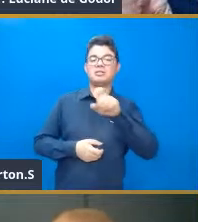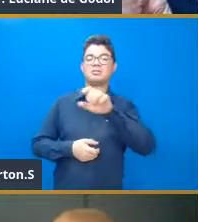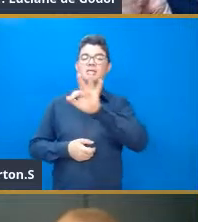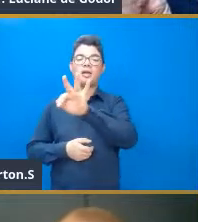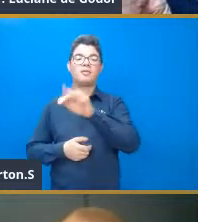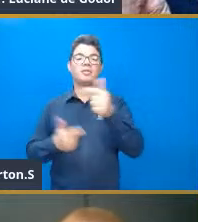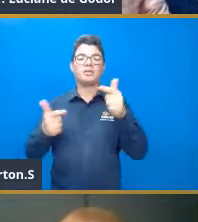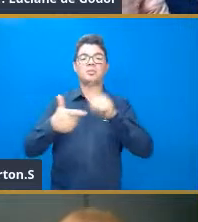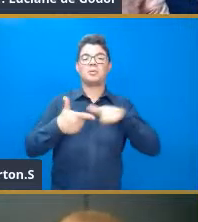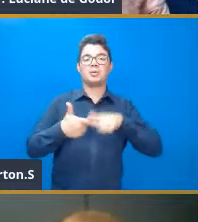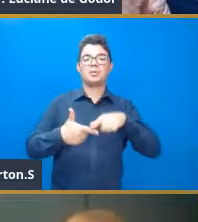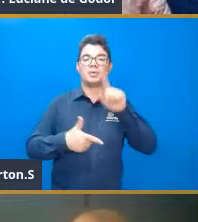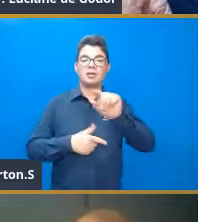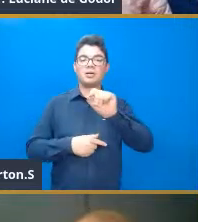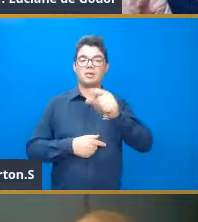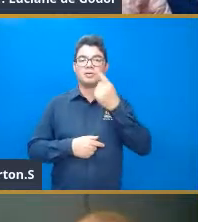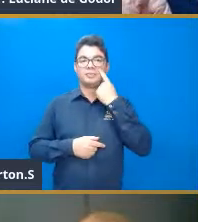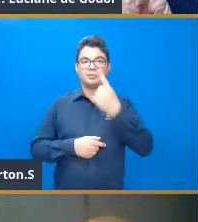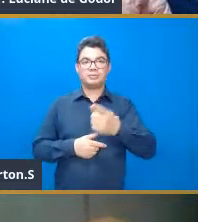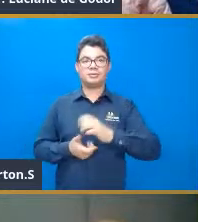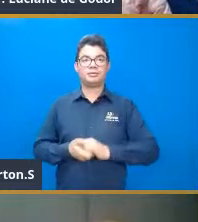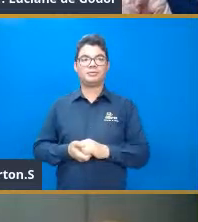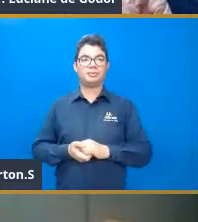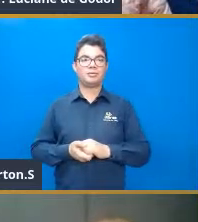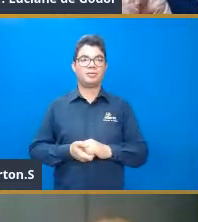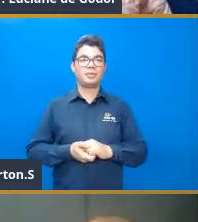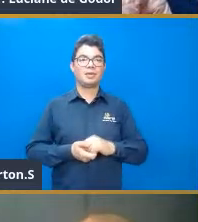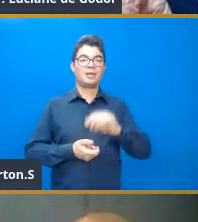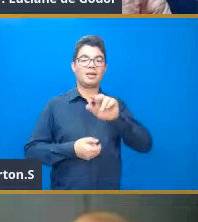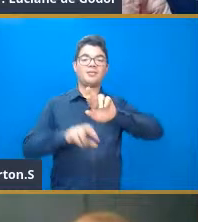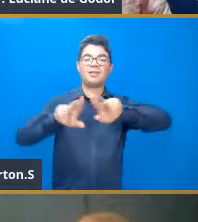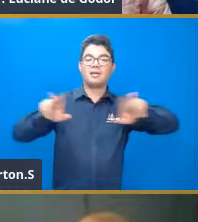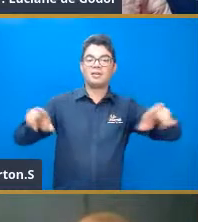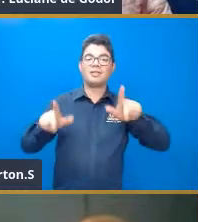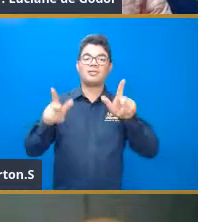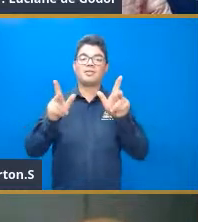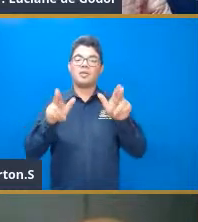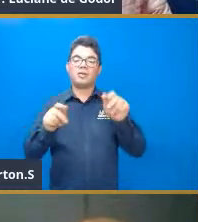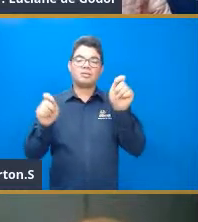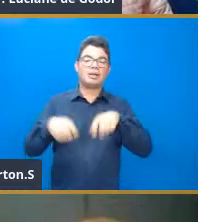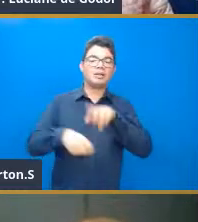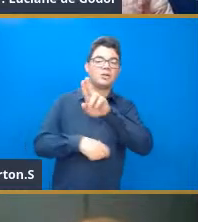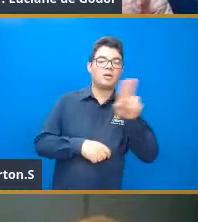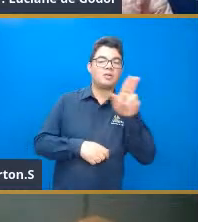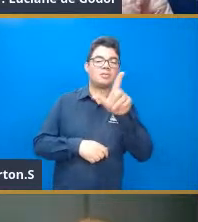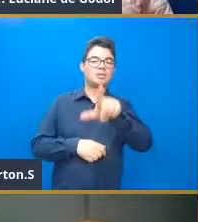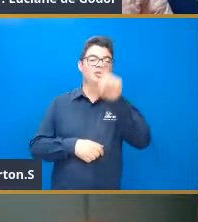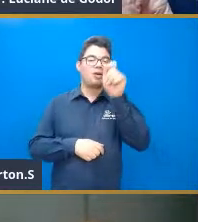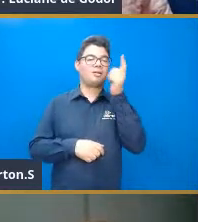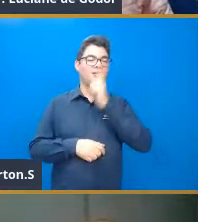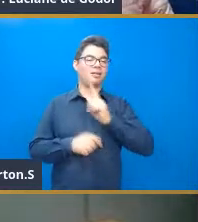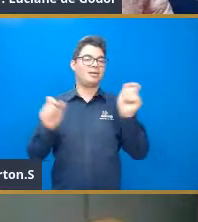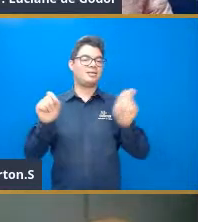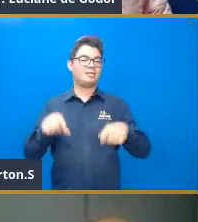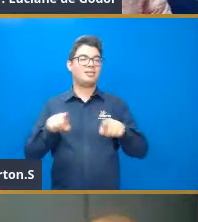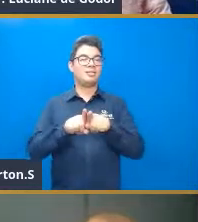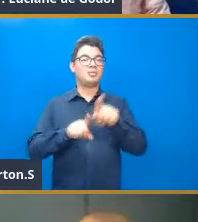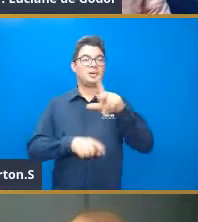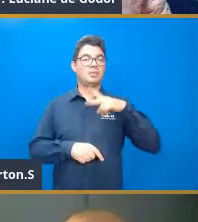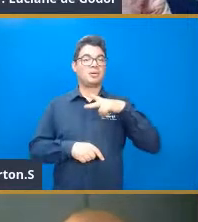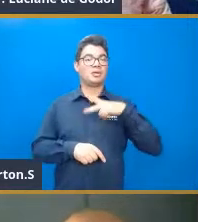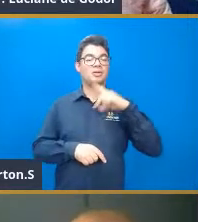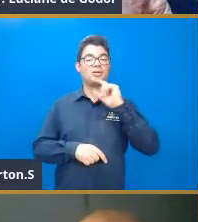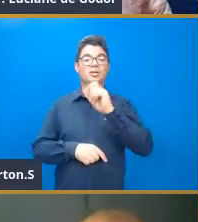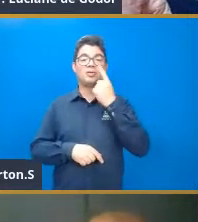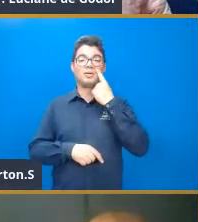brinca aqui variável que nem cachorro, né? A gente escolhe o nome que a gente acha mais bacana, mais conveniente, mais interessante. Então, nesse caso em particular, né?